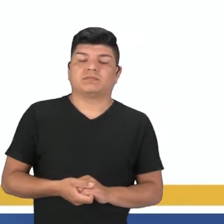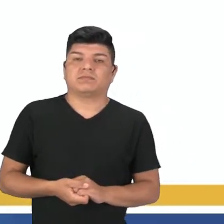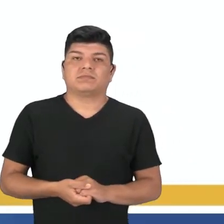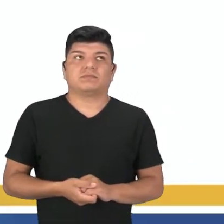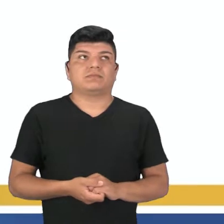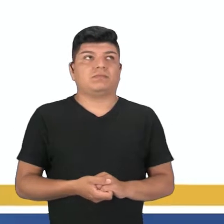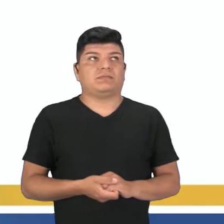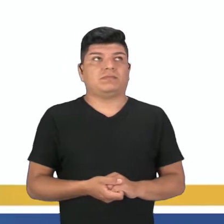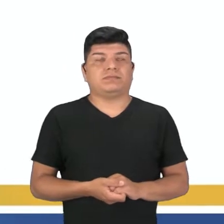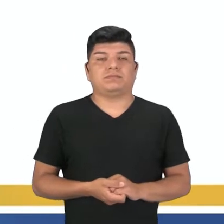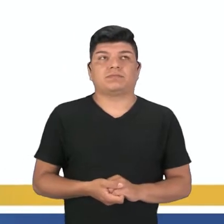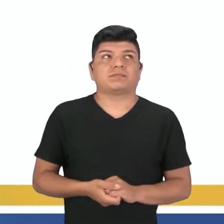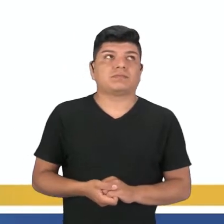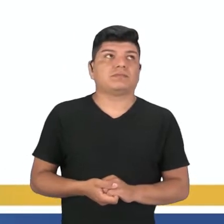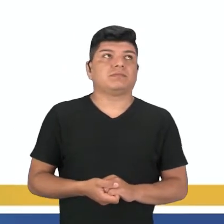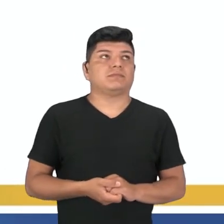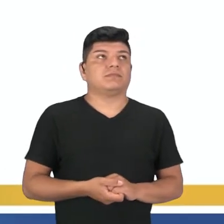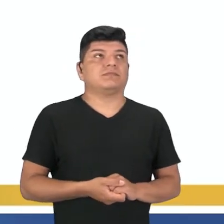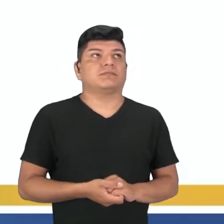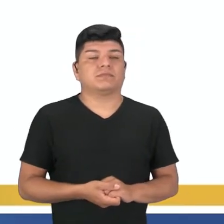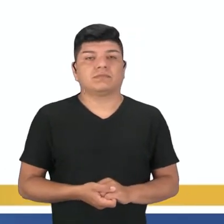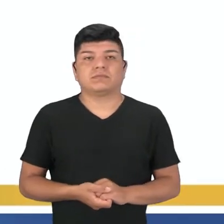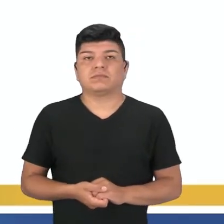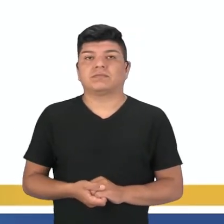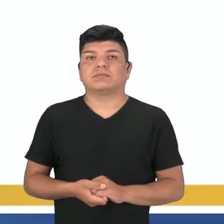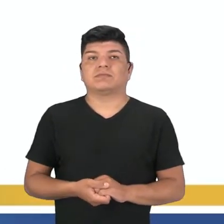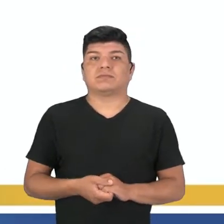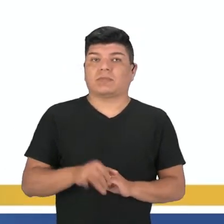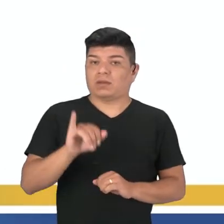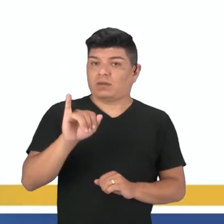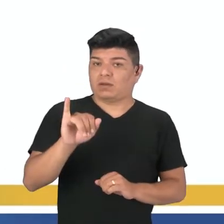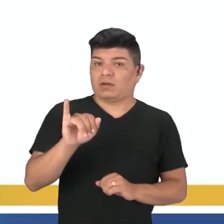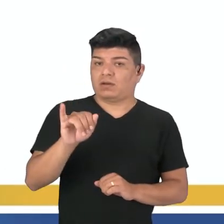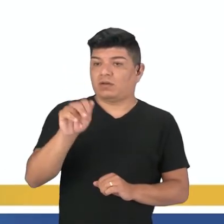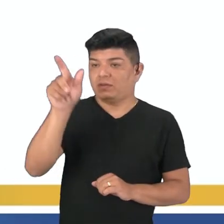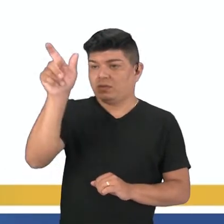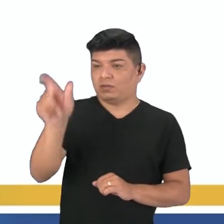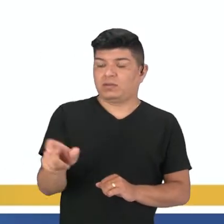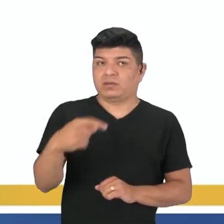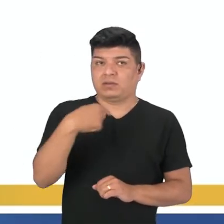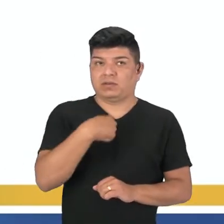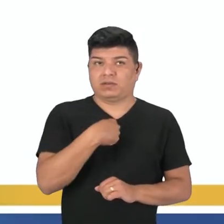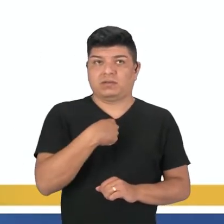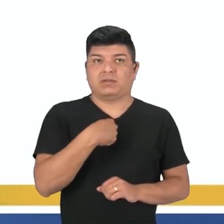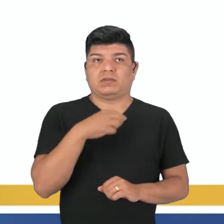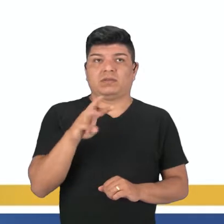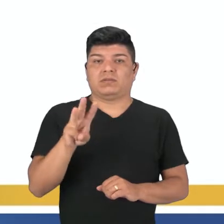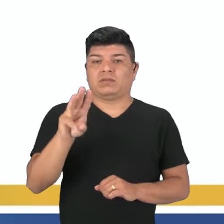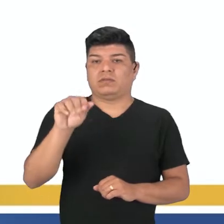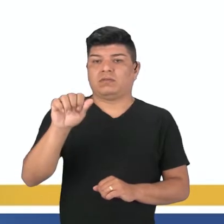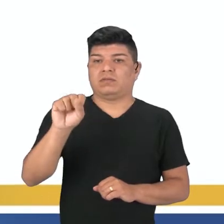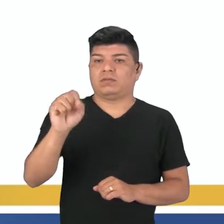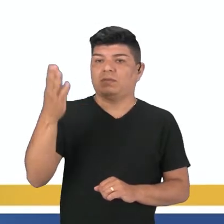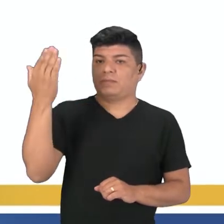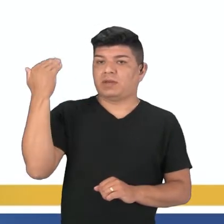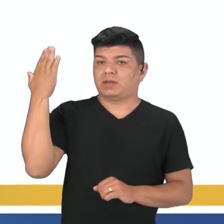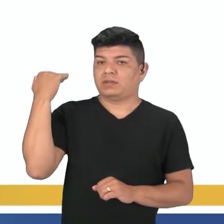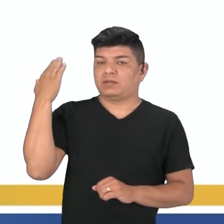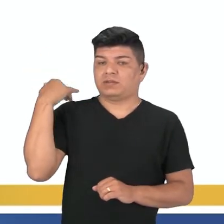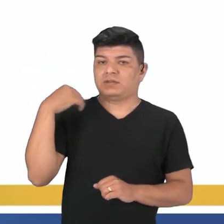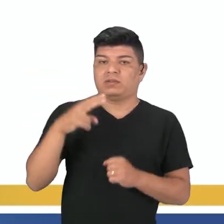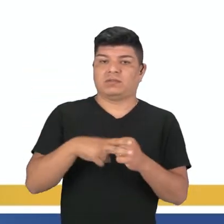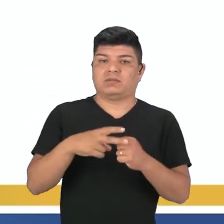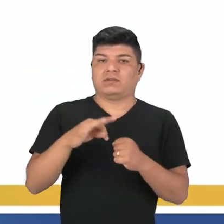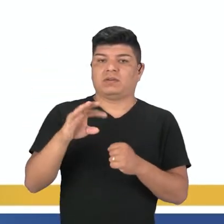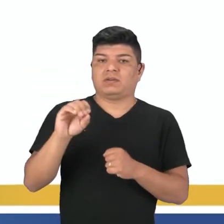movie yesterday night. Então I é o nosso sujeito, eu, was, é o passado do verbo to